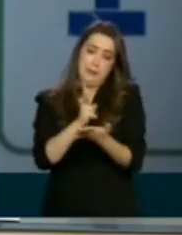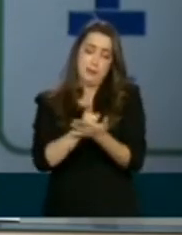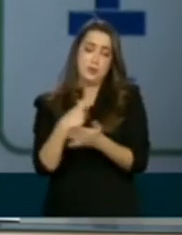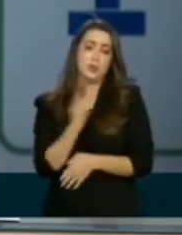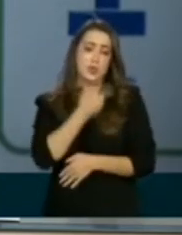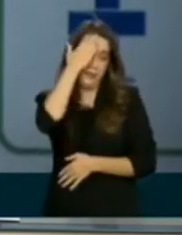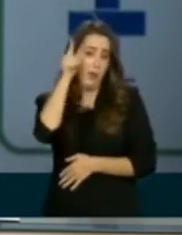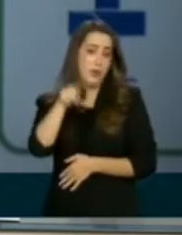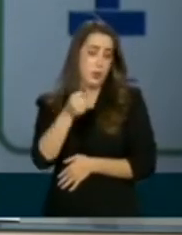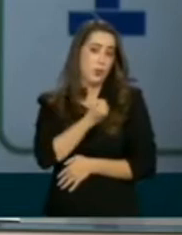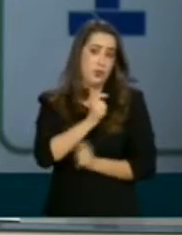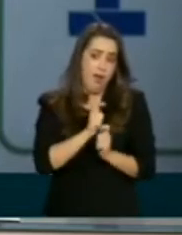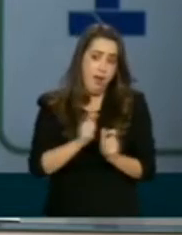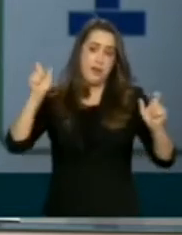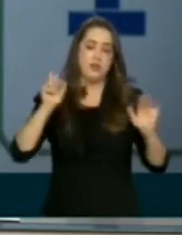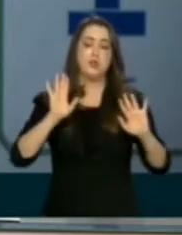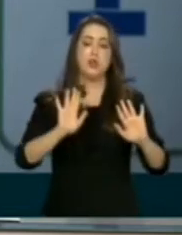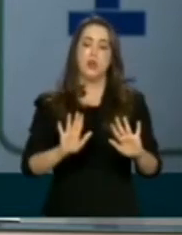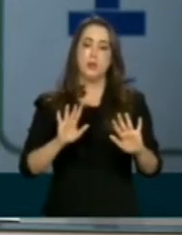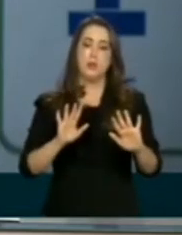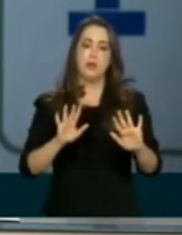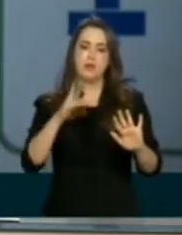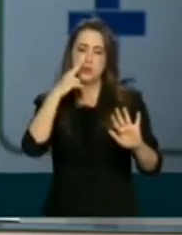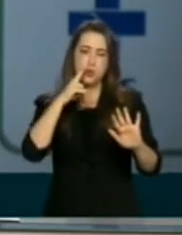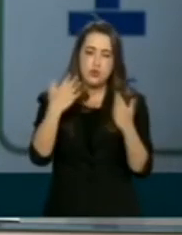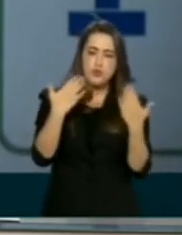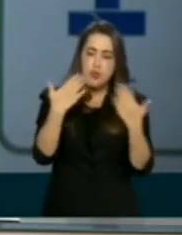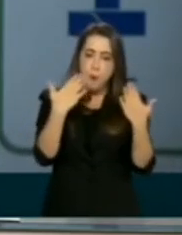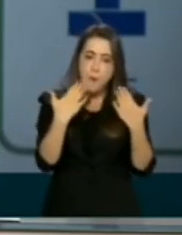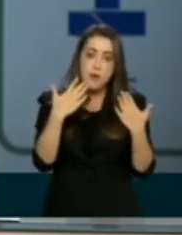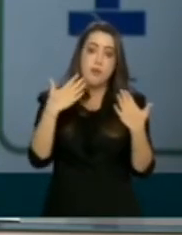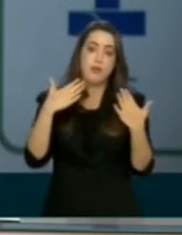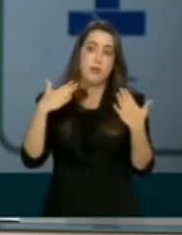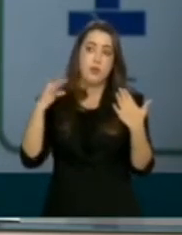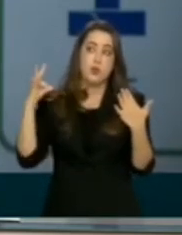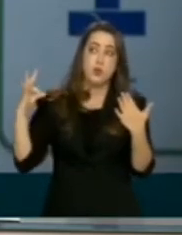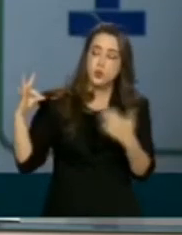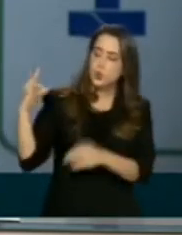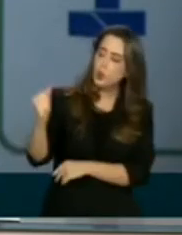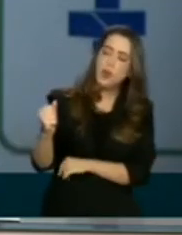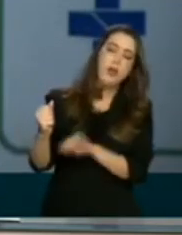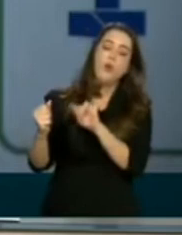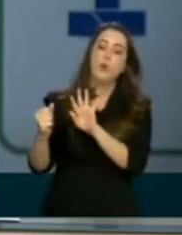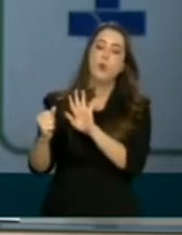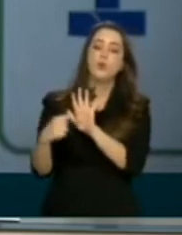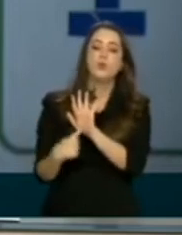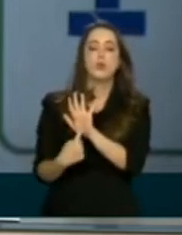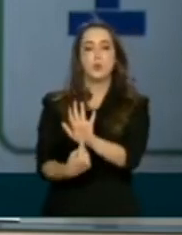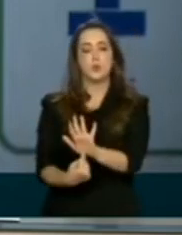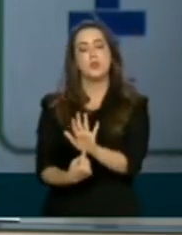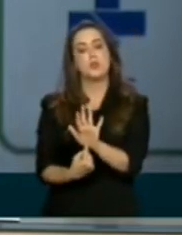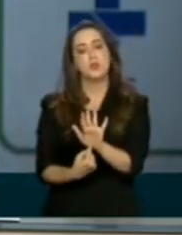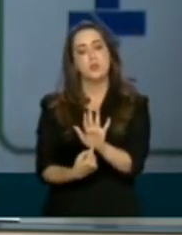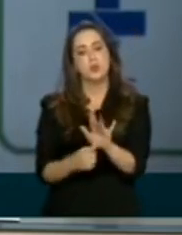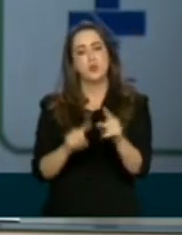elevado, mas quando você, no total, como a gente já falou e mostramos isso claramente, tanto em